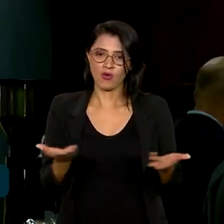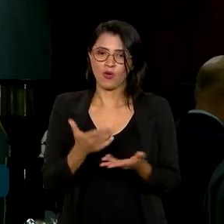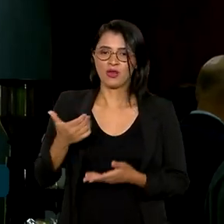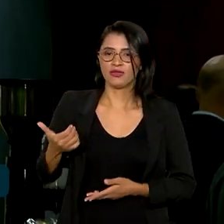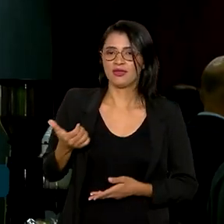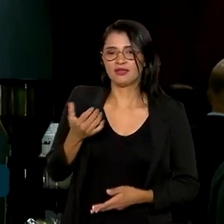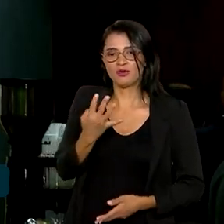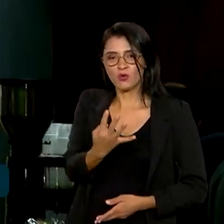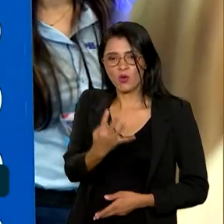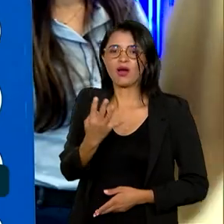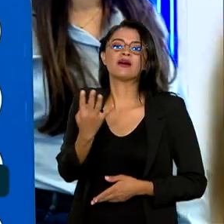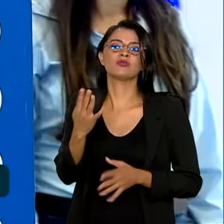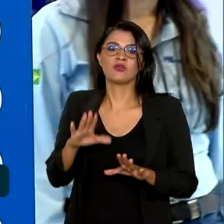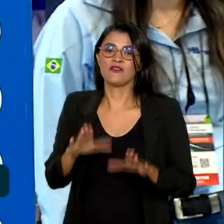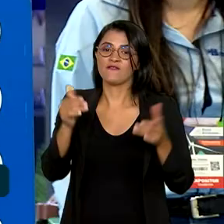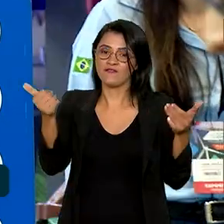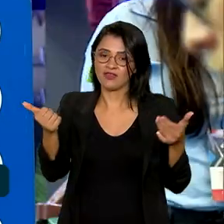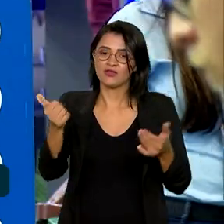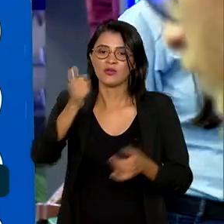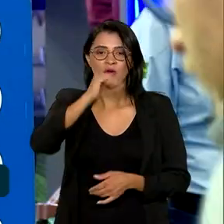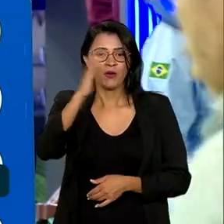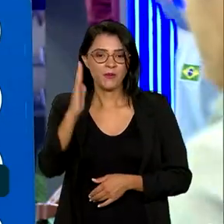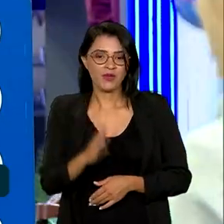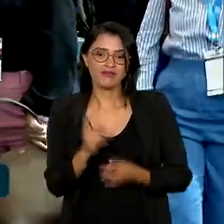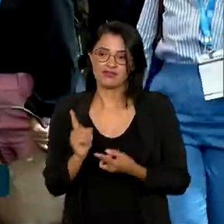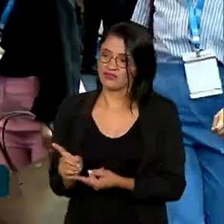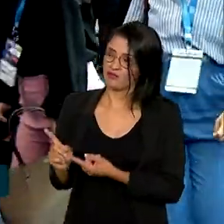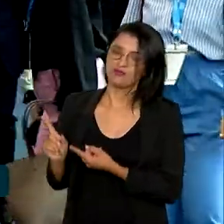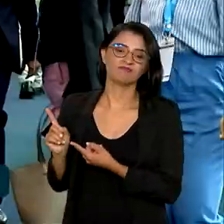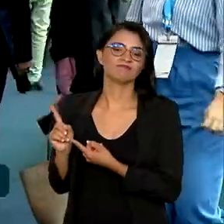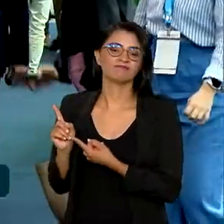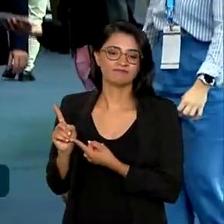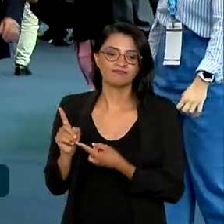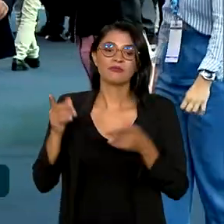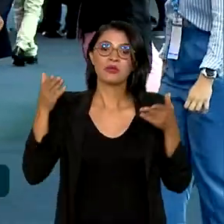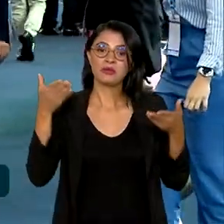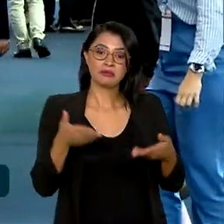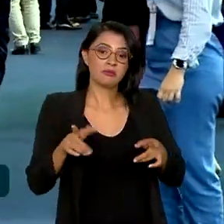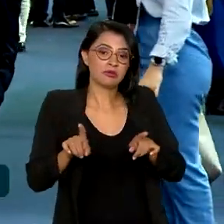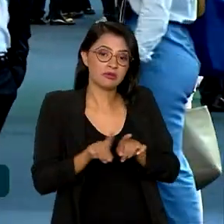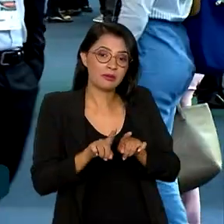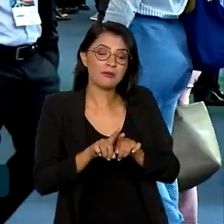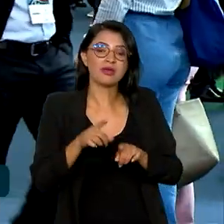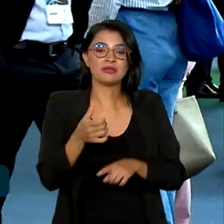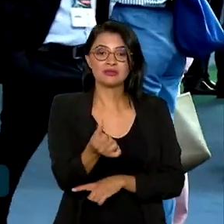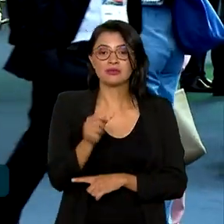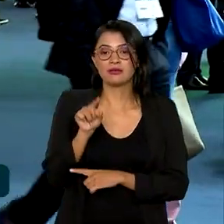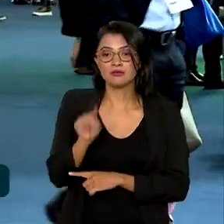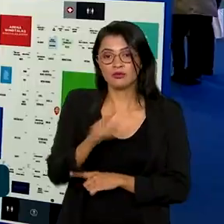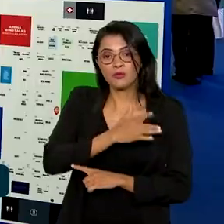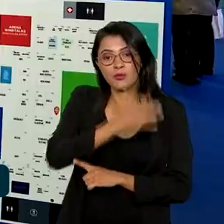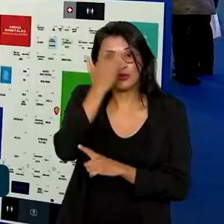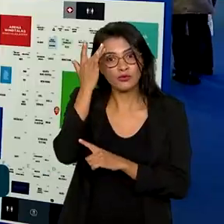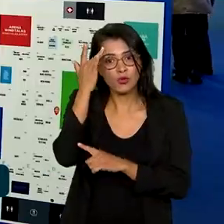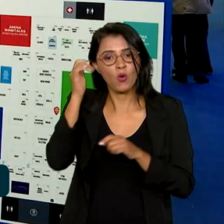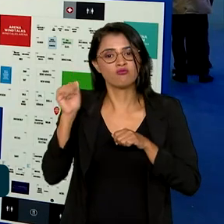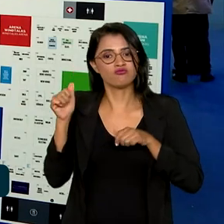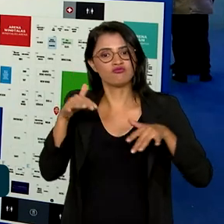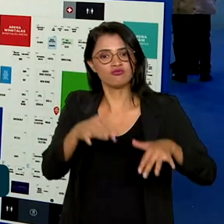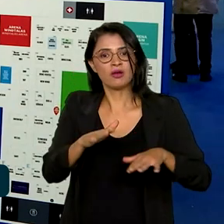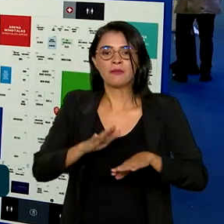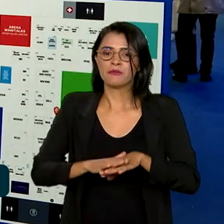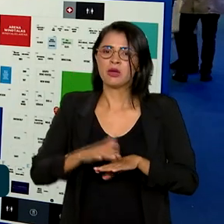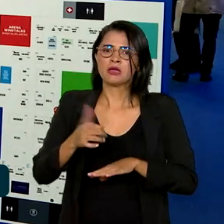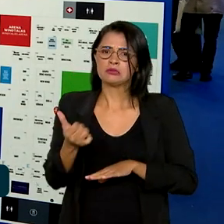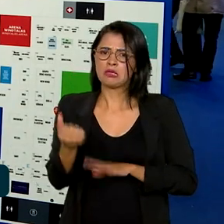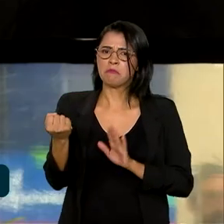14ª edição do Brasil Wind Power. Participam cerca de 6 mil pessoas e mais de 100